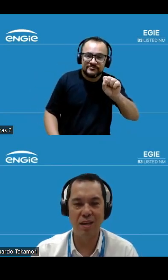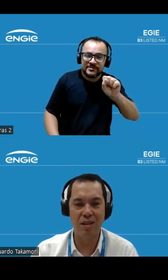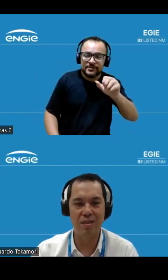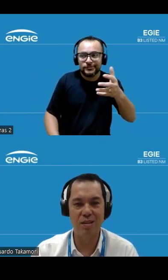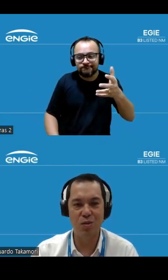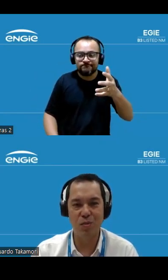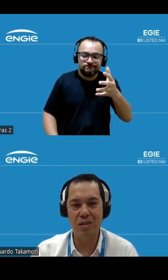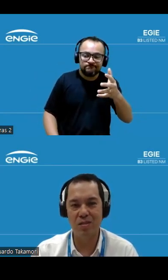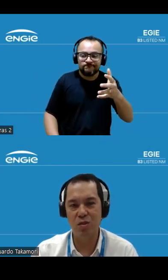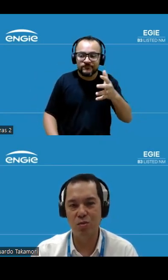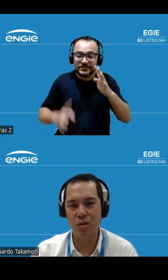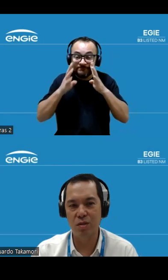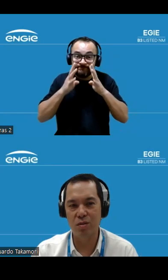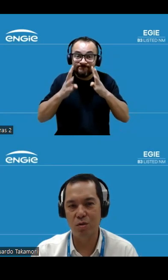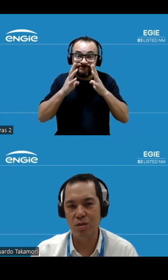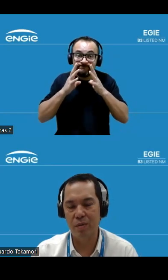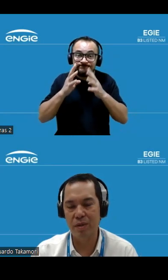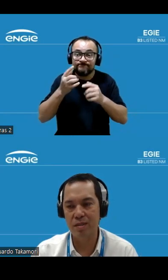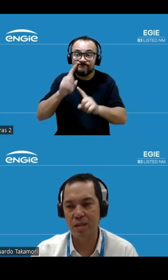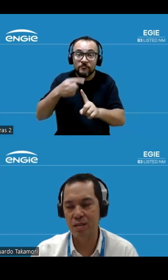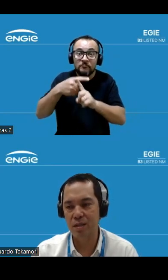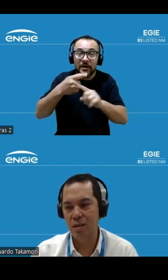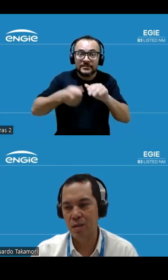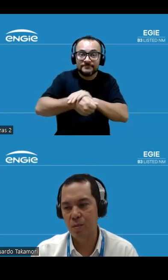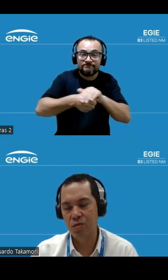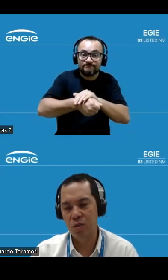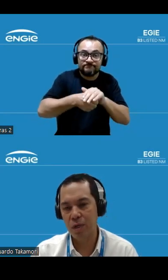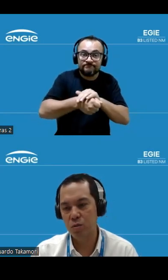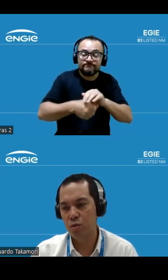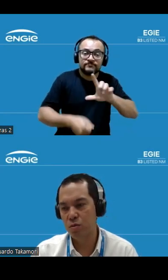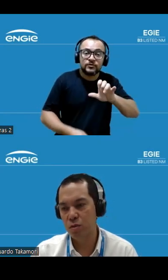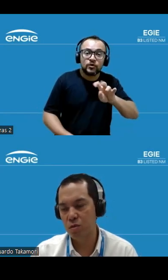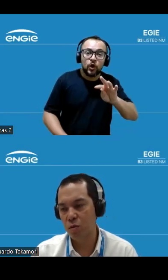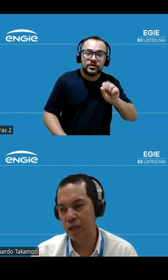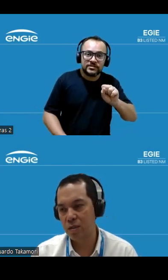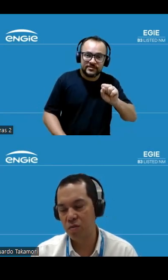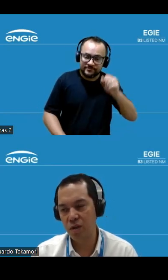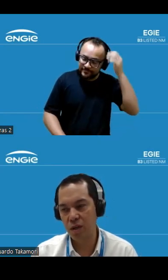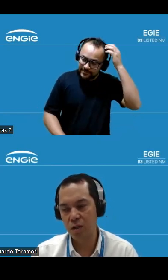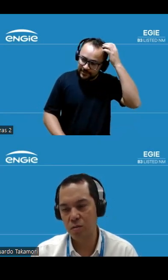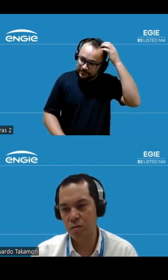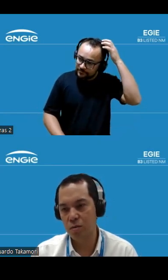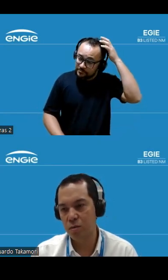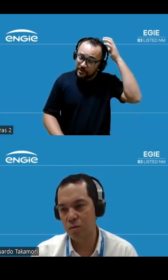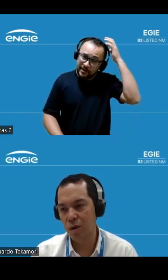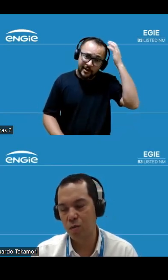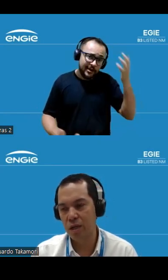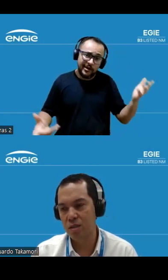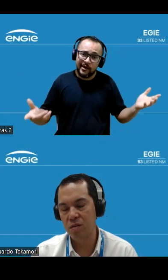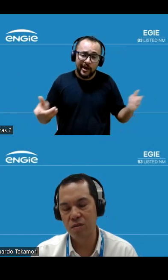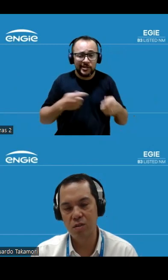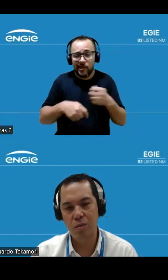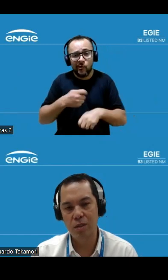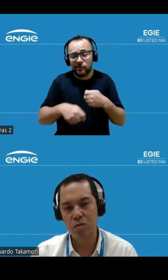concentra a atenção de mais investidores nos lotes remanescentes mas faz parte do jogo isso não é diferente não